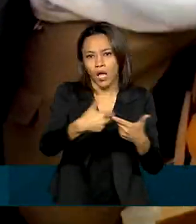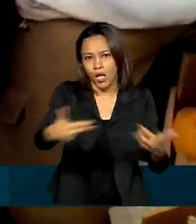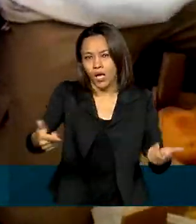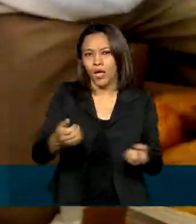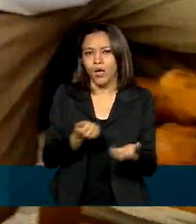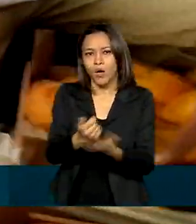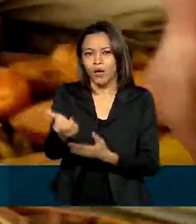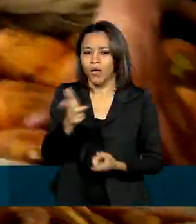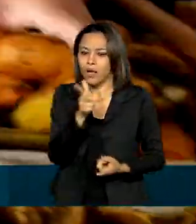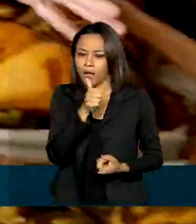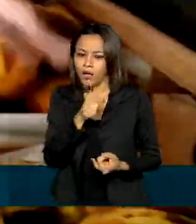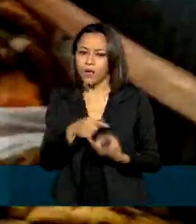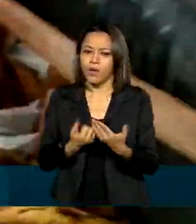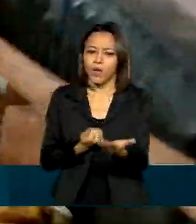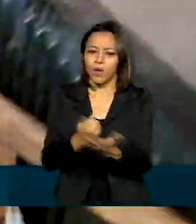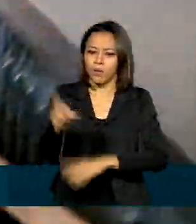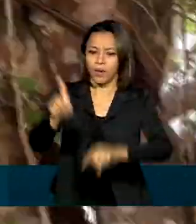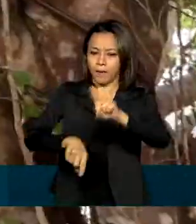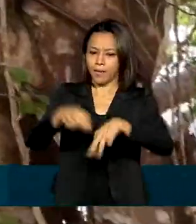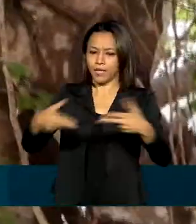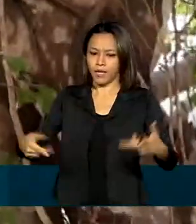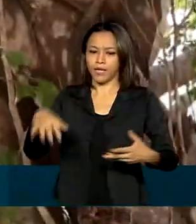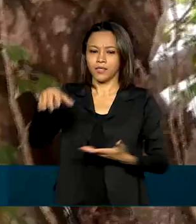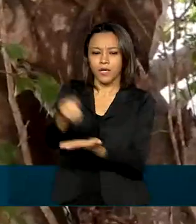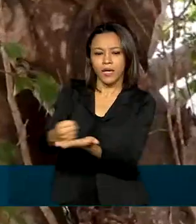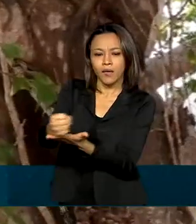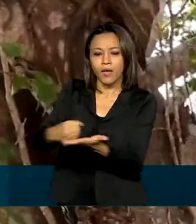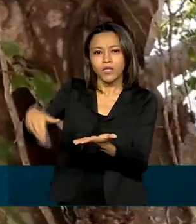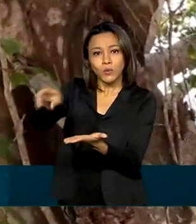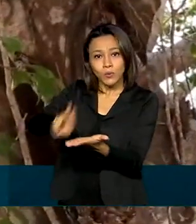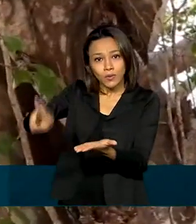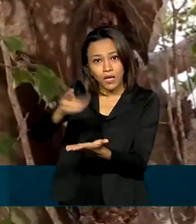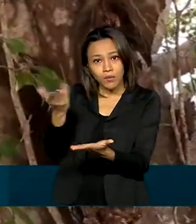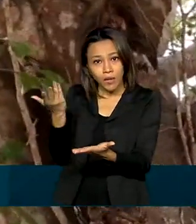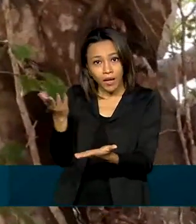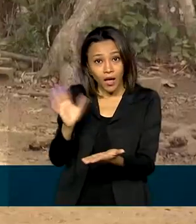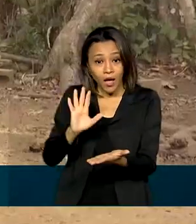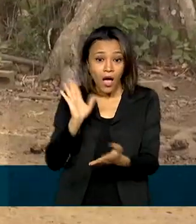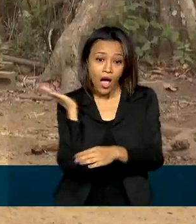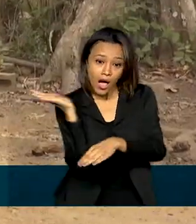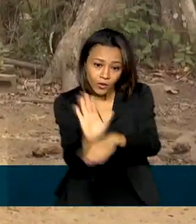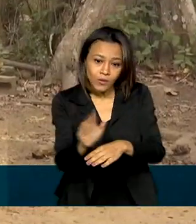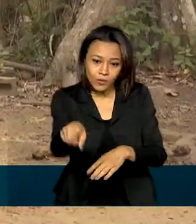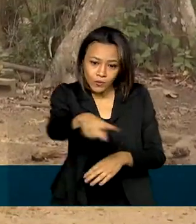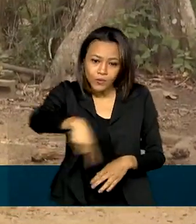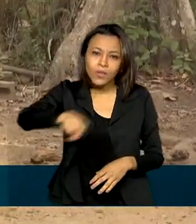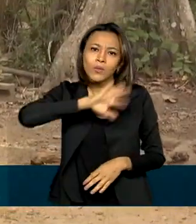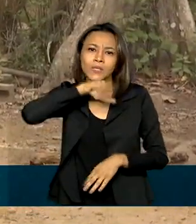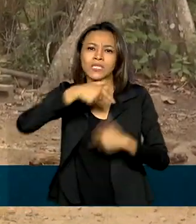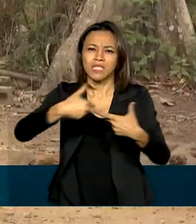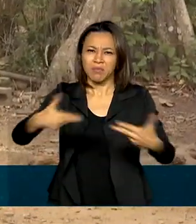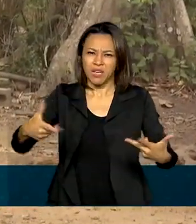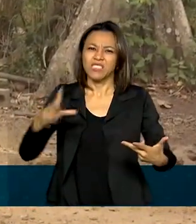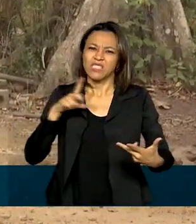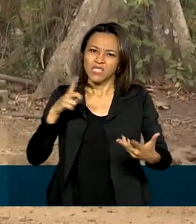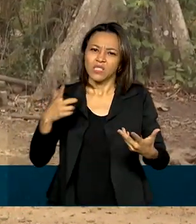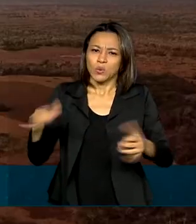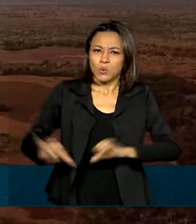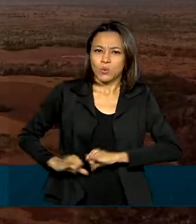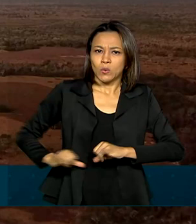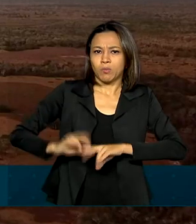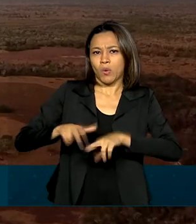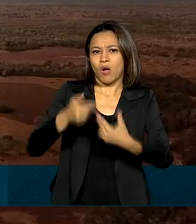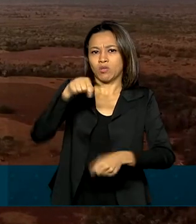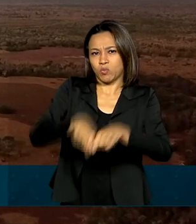água, equipamentos e medicamentos usados no resgate e tratamento dos animais atingidos pelos incêndios.